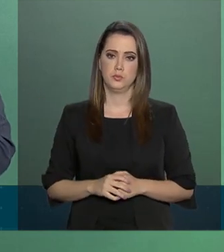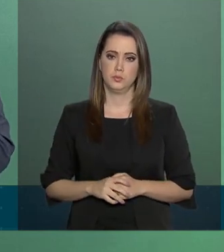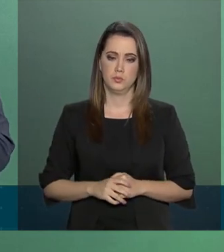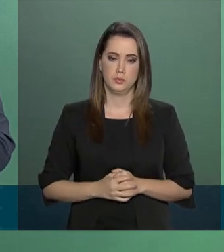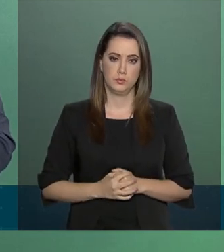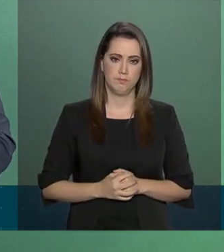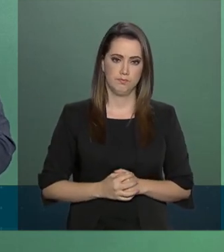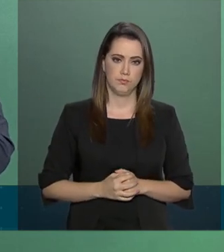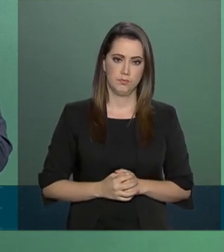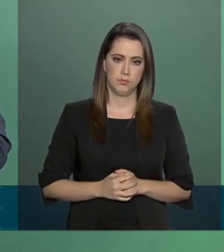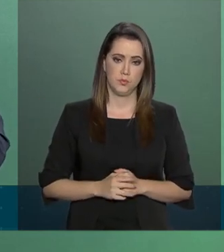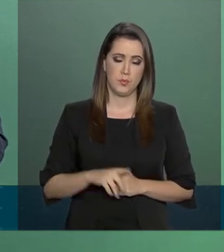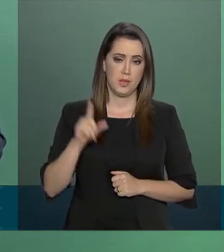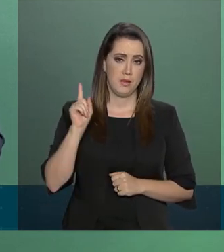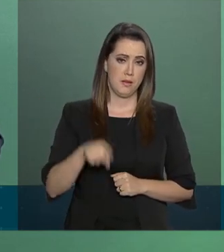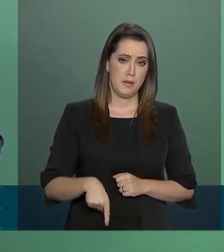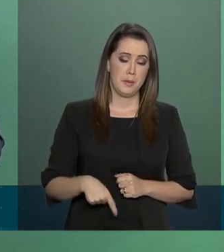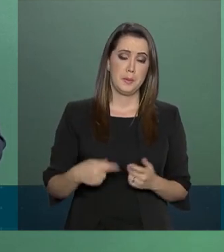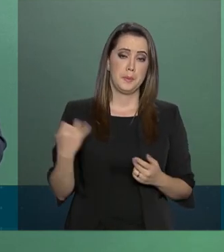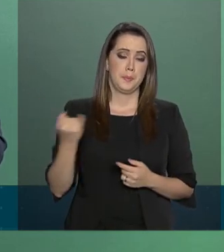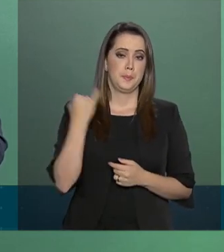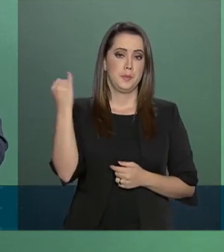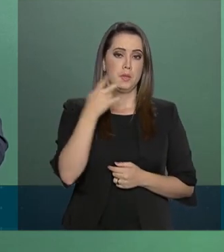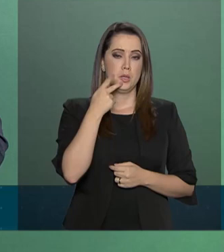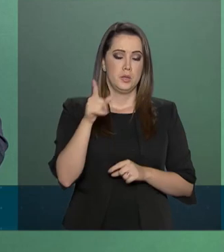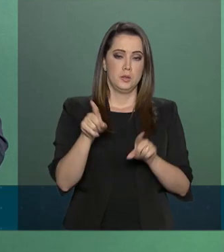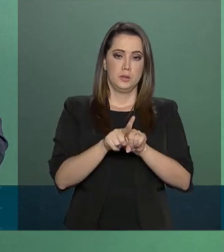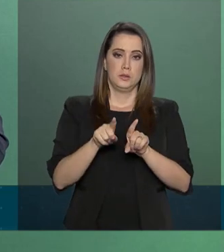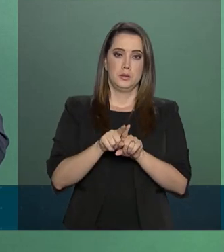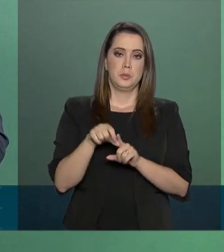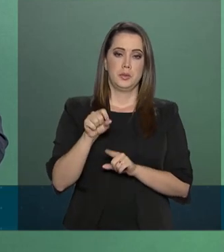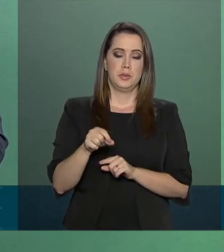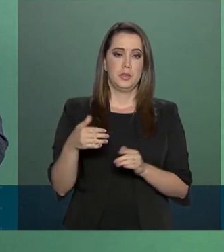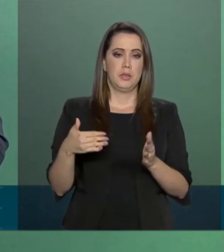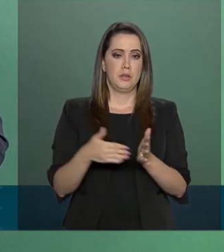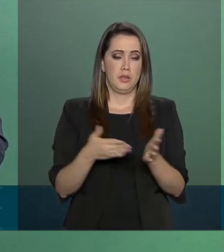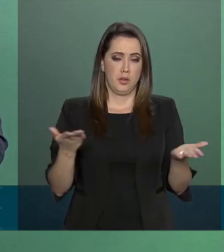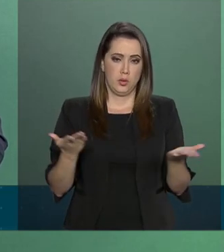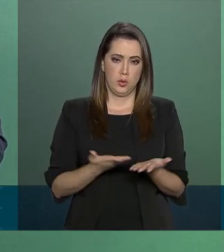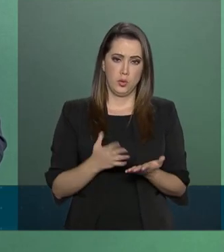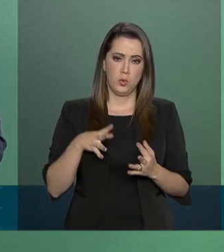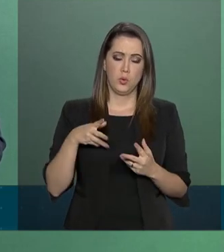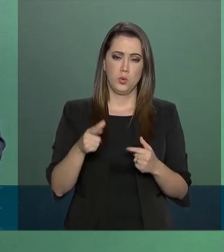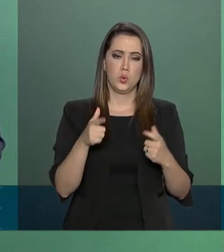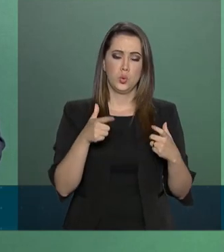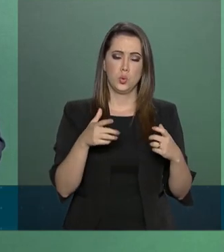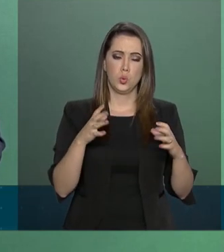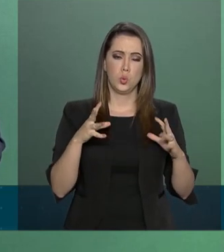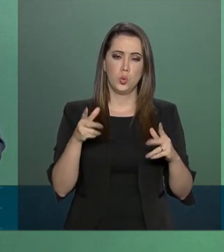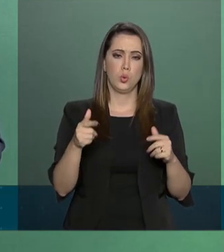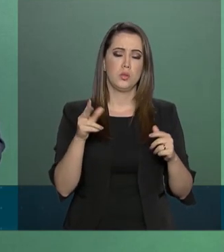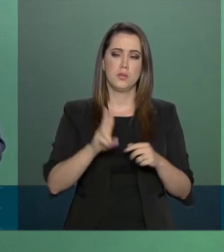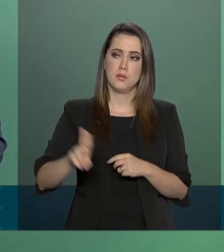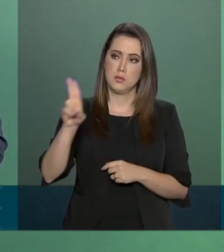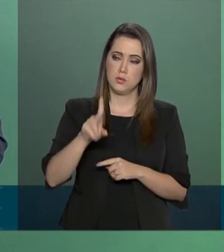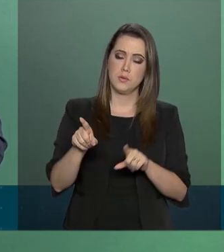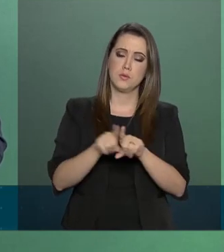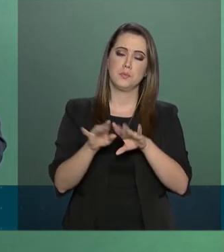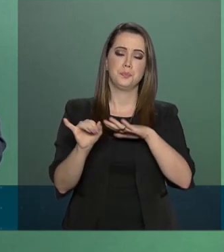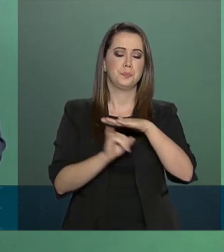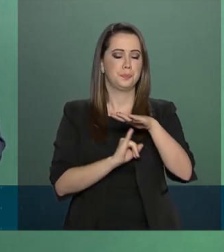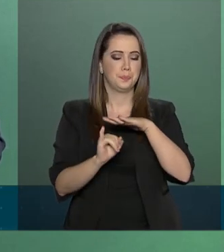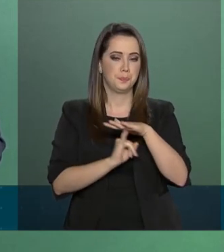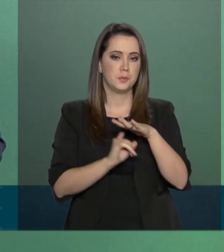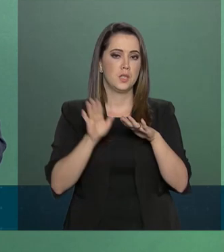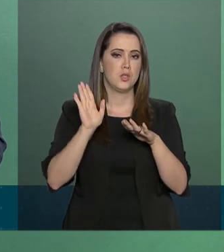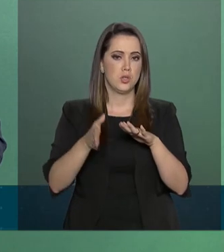Cabe ainda destacar que, até o momento, todas as universidades e institutos já